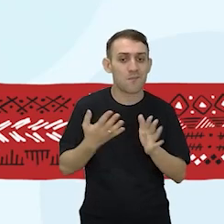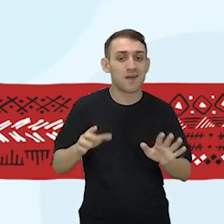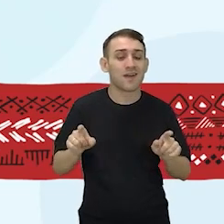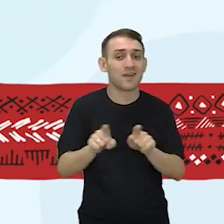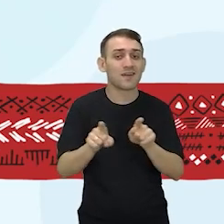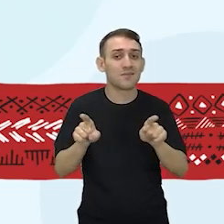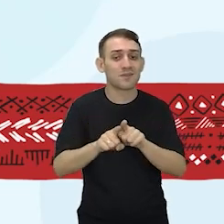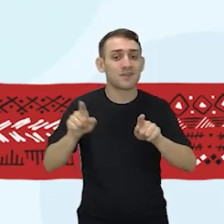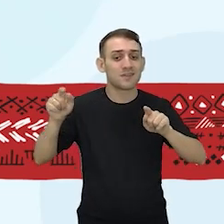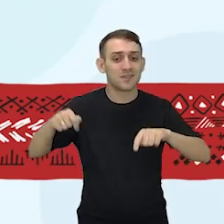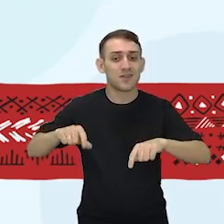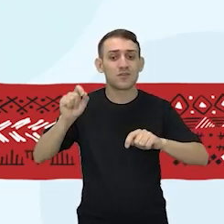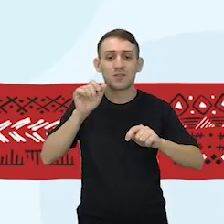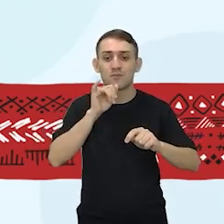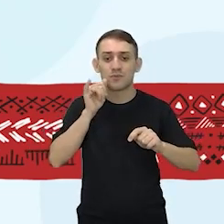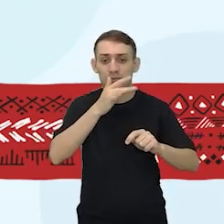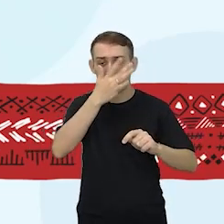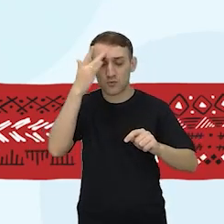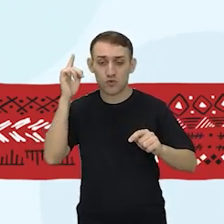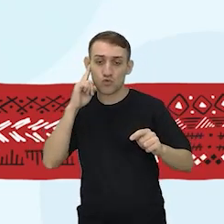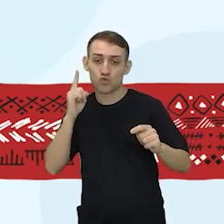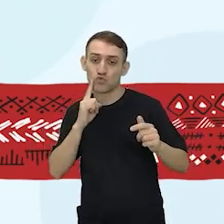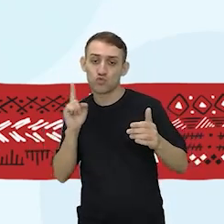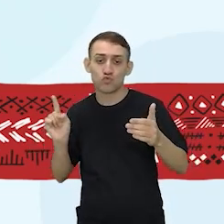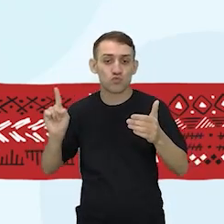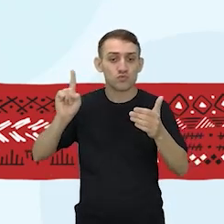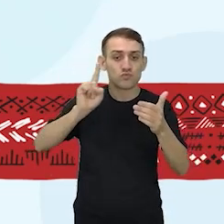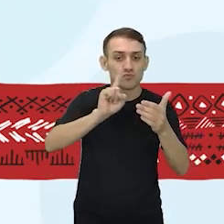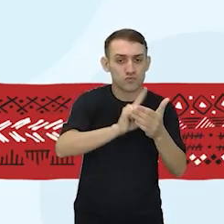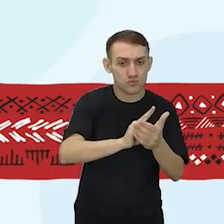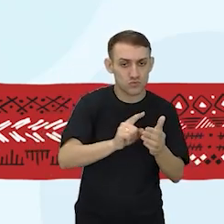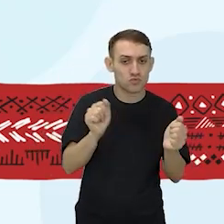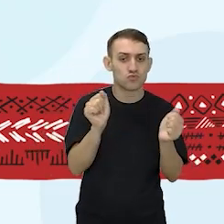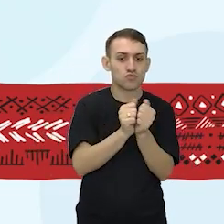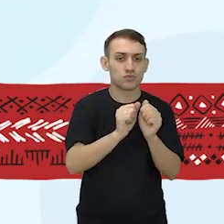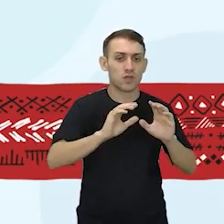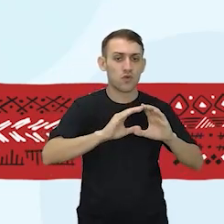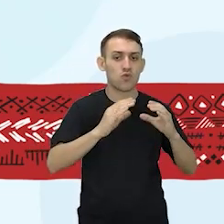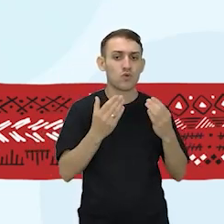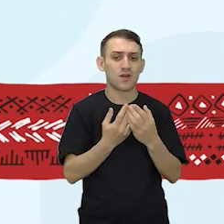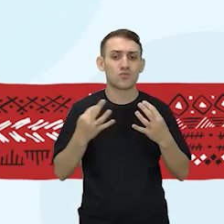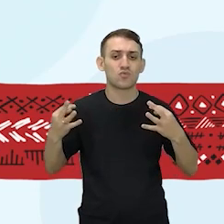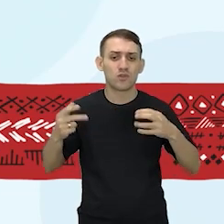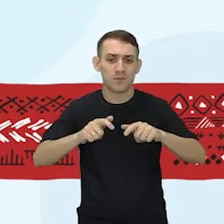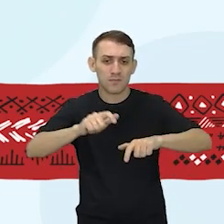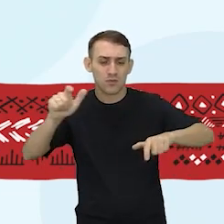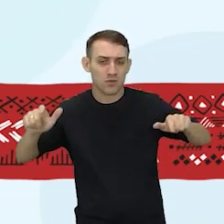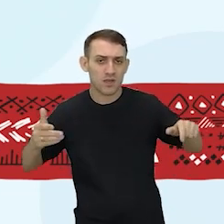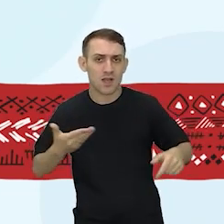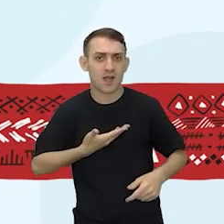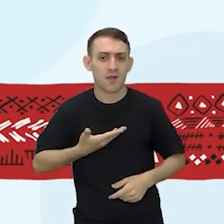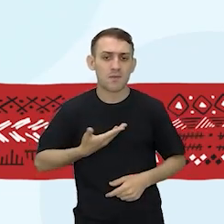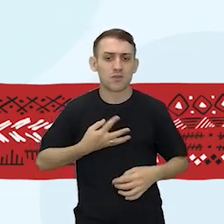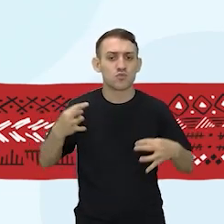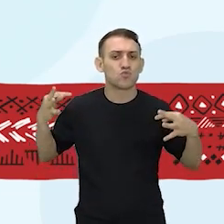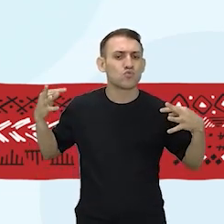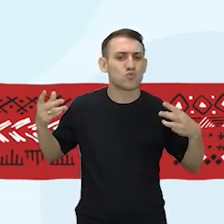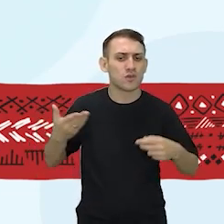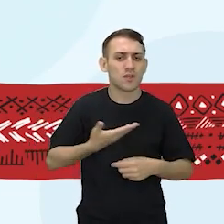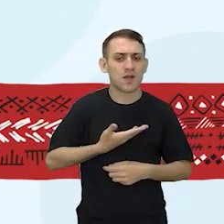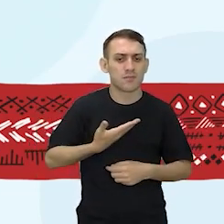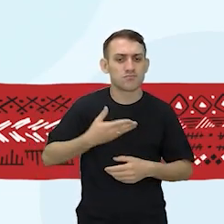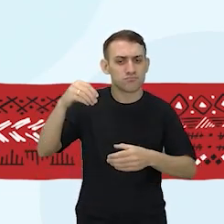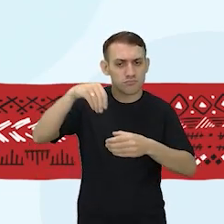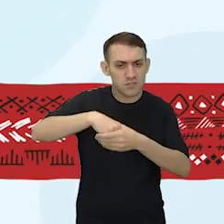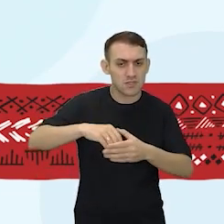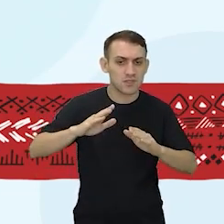integrar socialmente todas as pessoas, todos os colegas, todos os seus amigos aí da